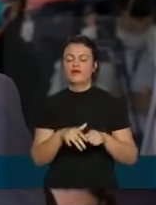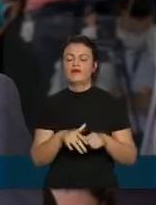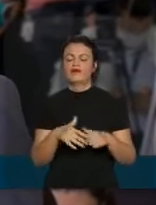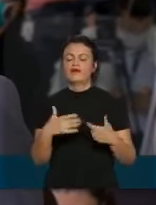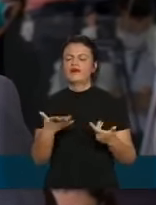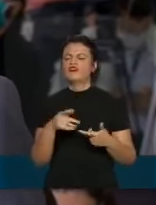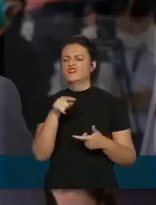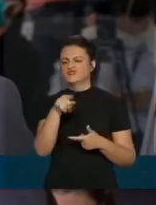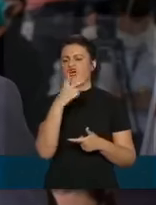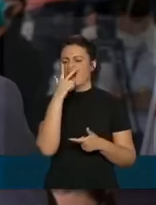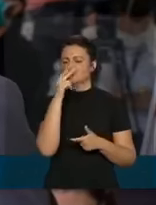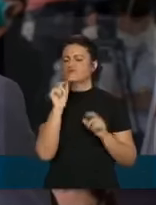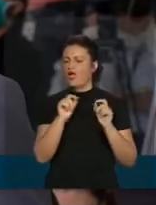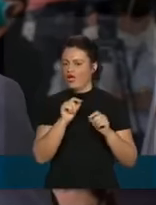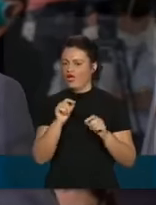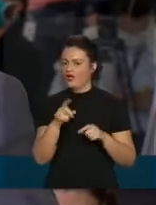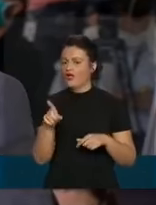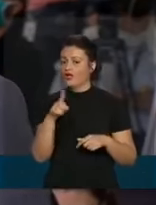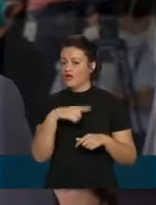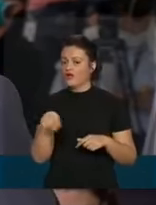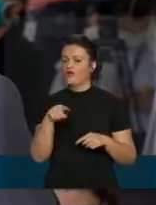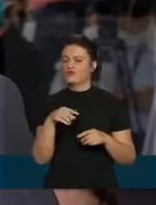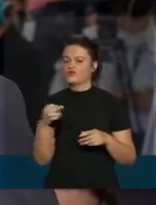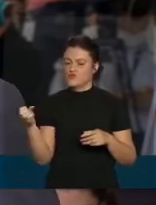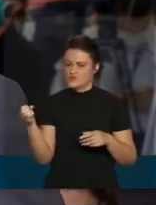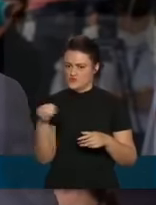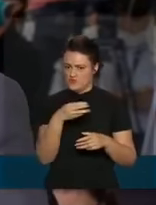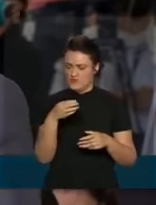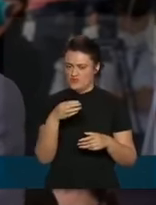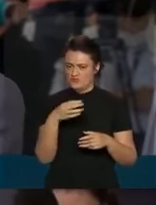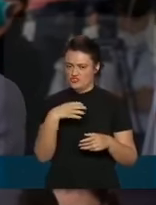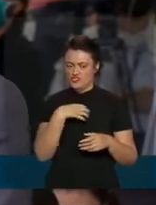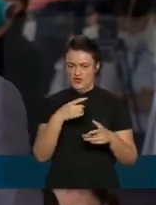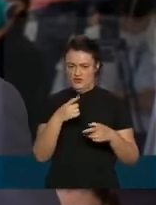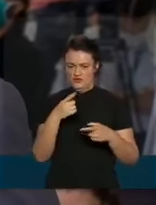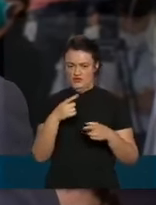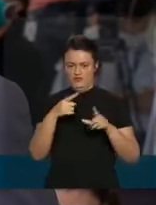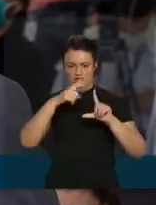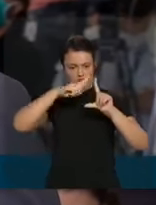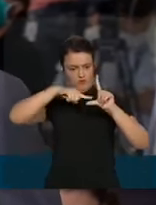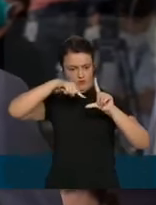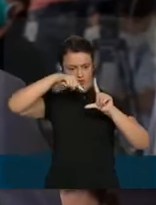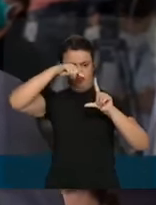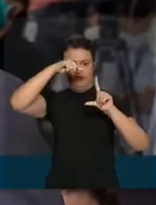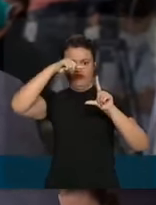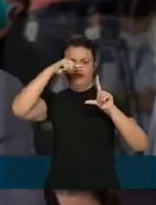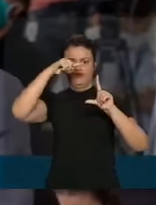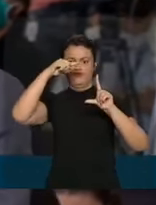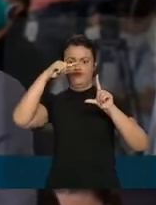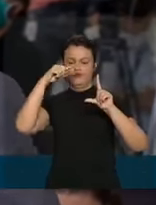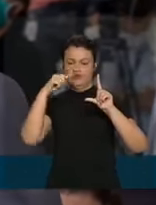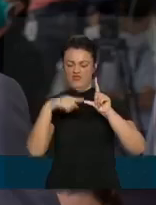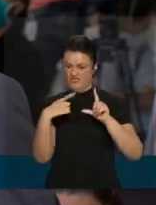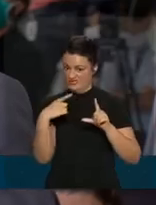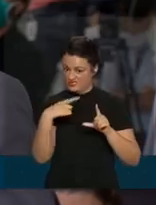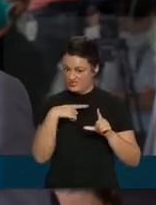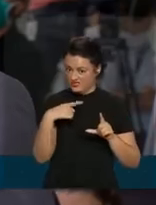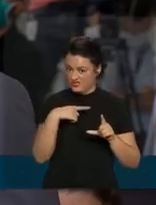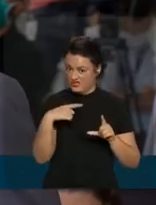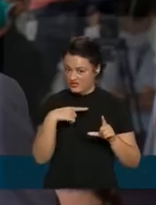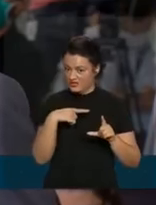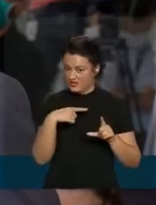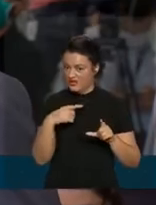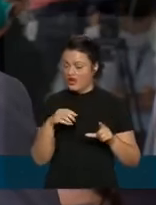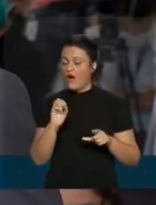o senhor acha que nós estamos diante de um novo patamar da doença, que a curva, ela está subindo, alcançou um novo